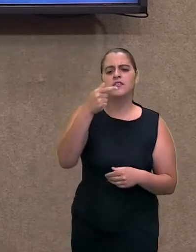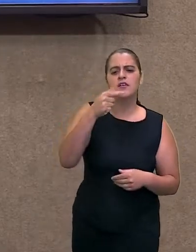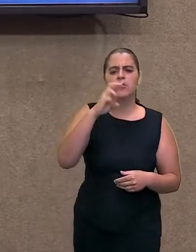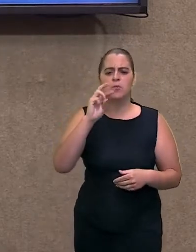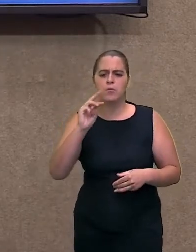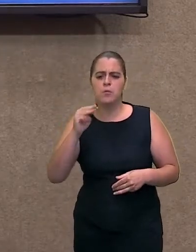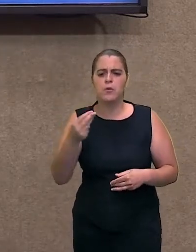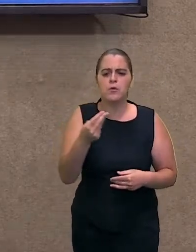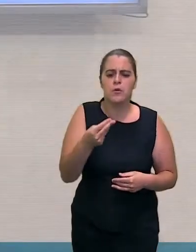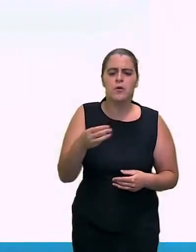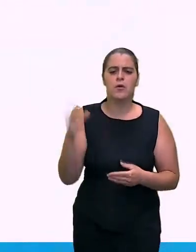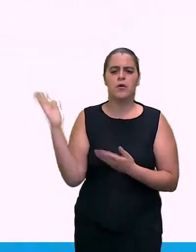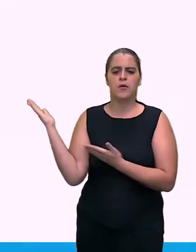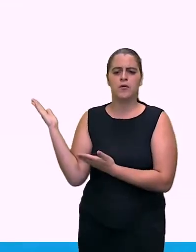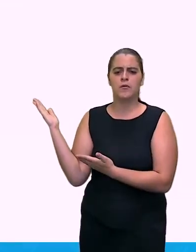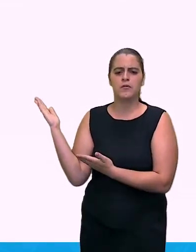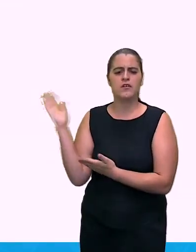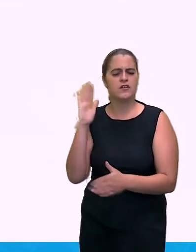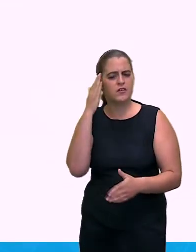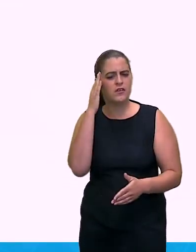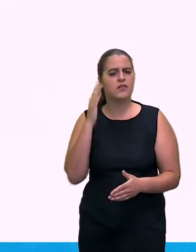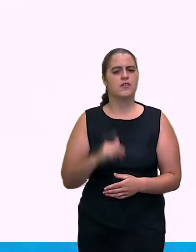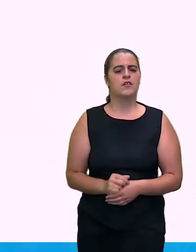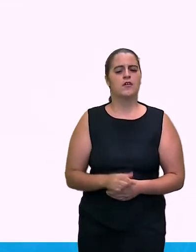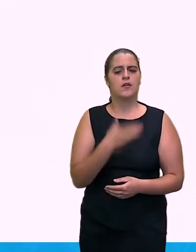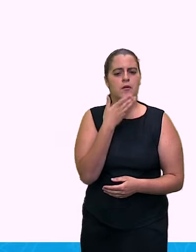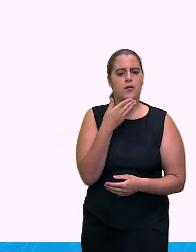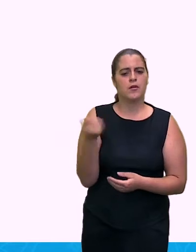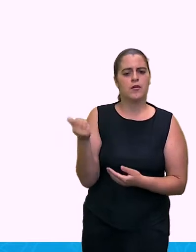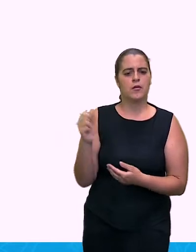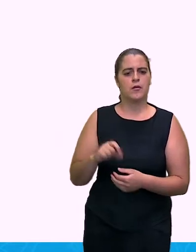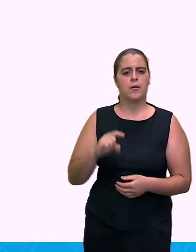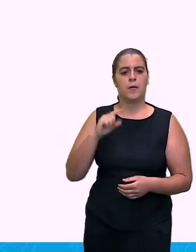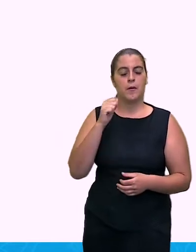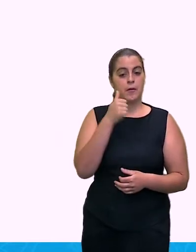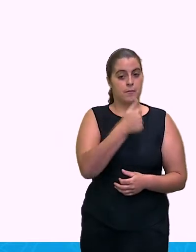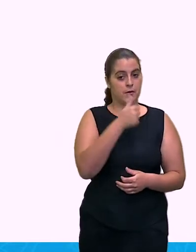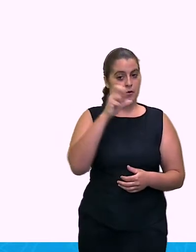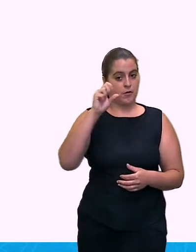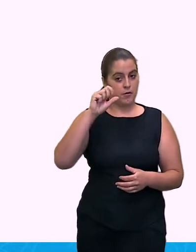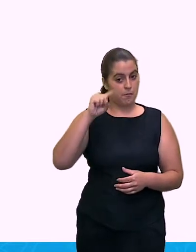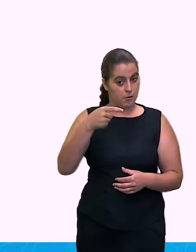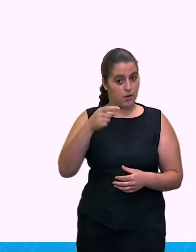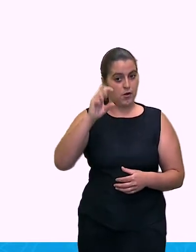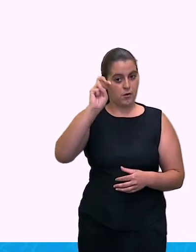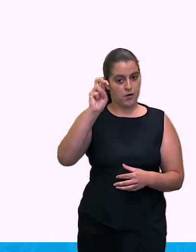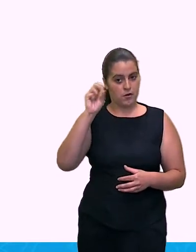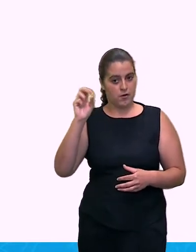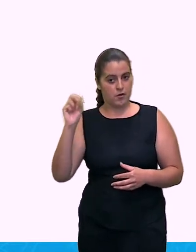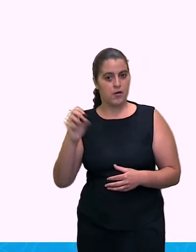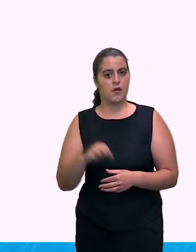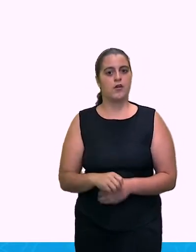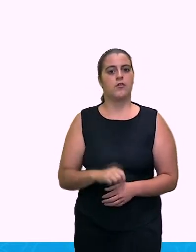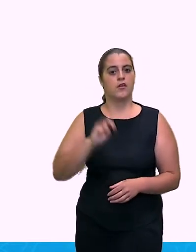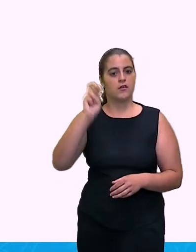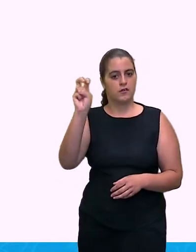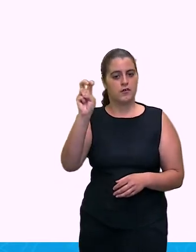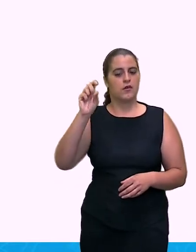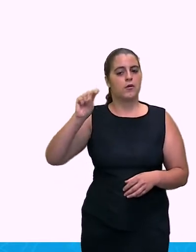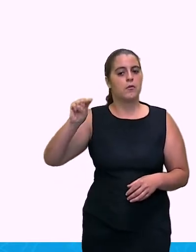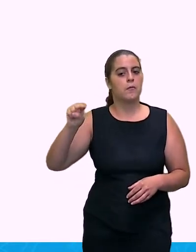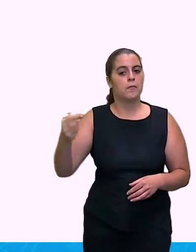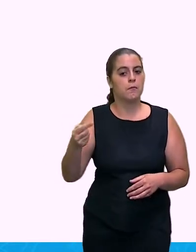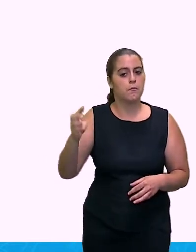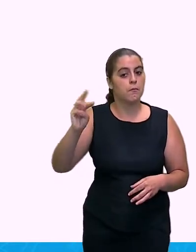Olha só, coloquei mais ou menos pra vocês terem uma noção. Mil e quinhentos. Eu coloquei por baixo, né, coloquei cinco